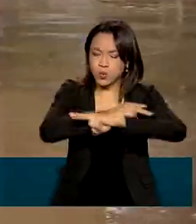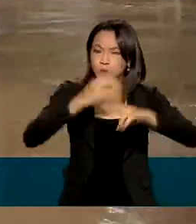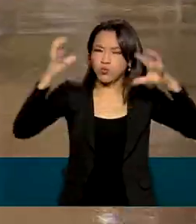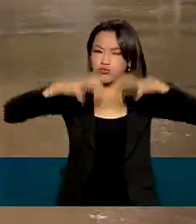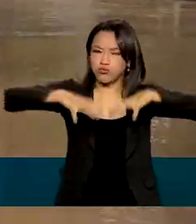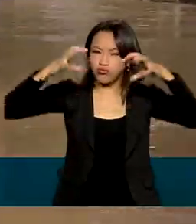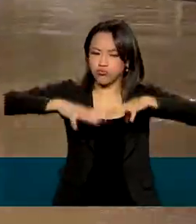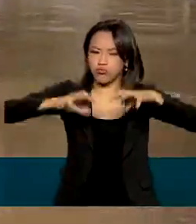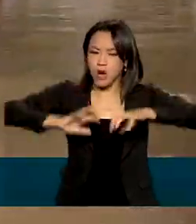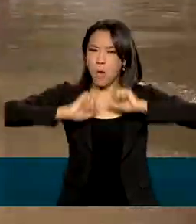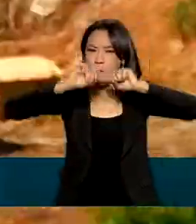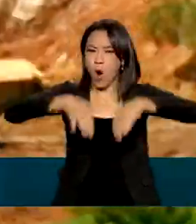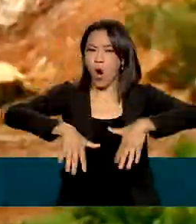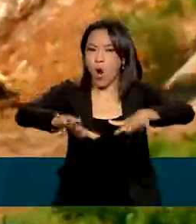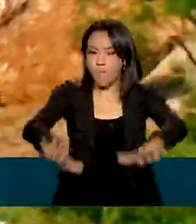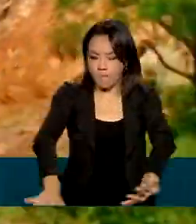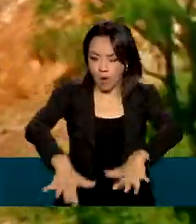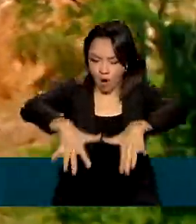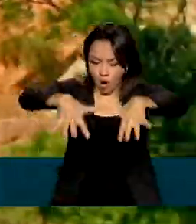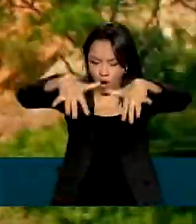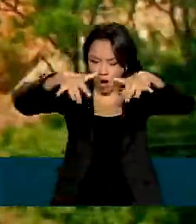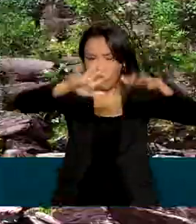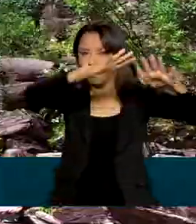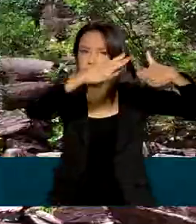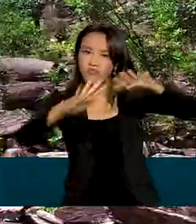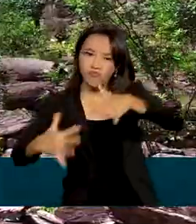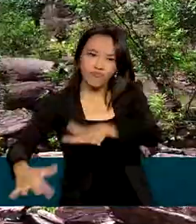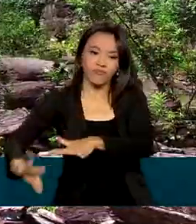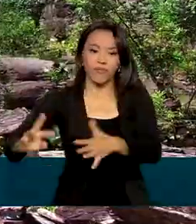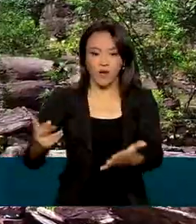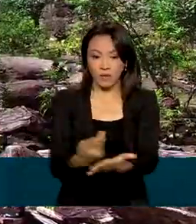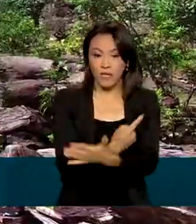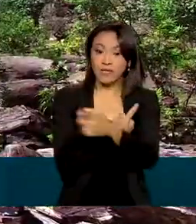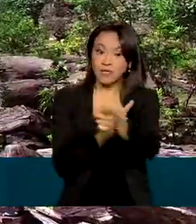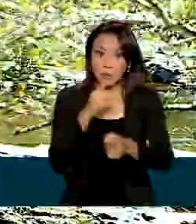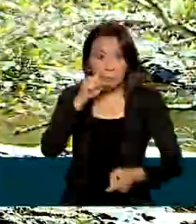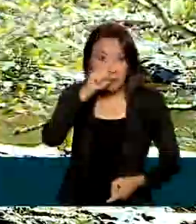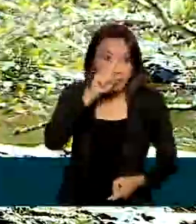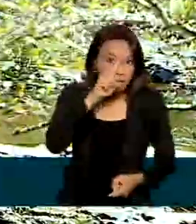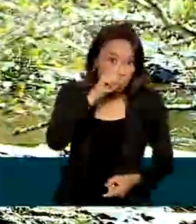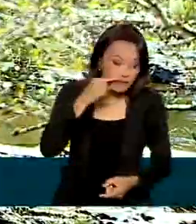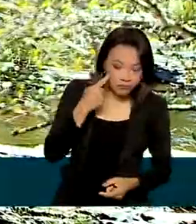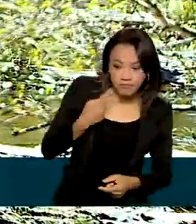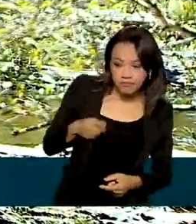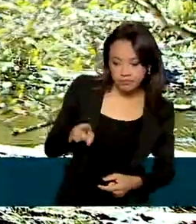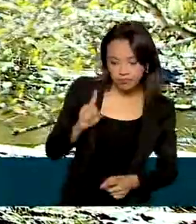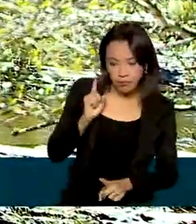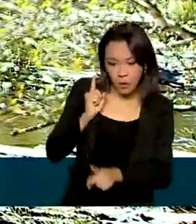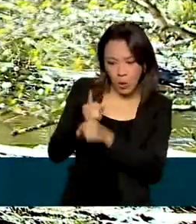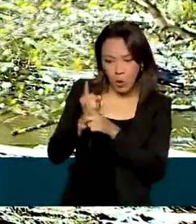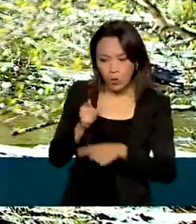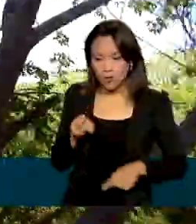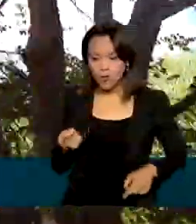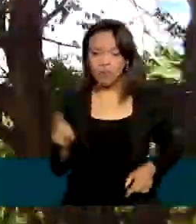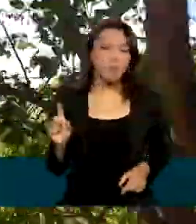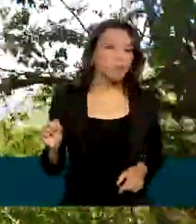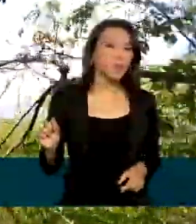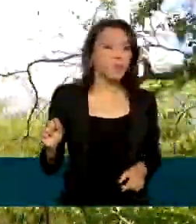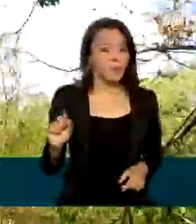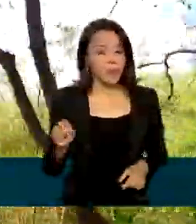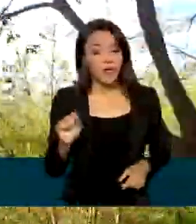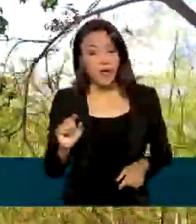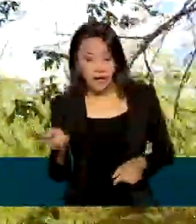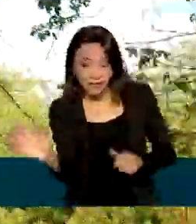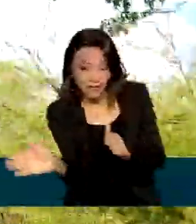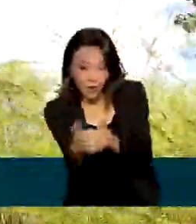que causam enchentes e deslizamentos. E um dos perigos encontrados em passeios e inundações se esconde